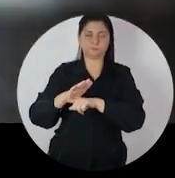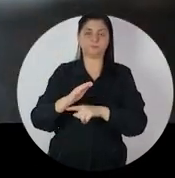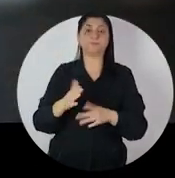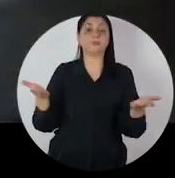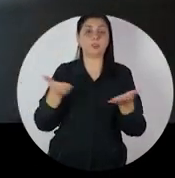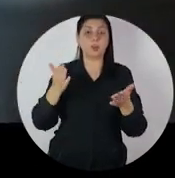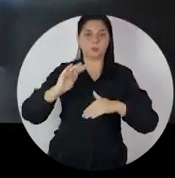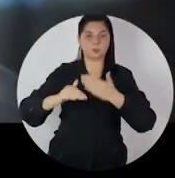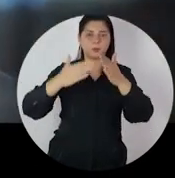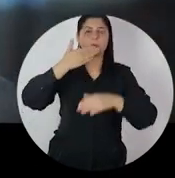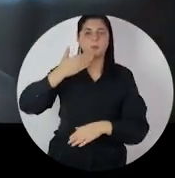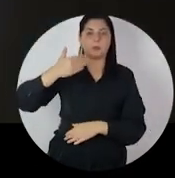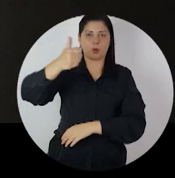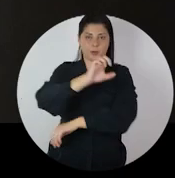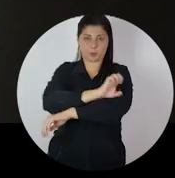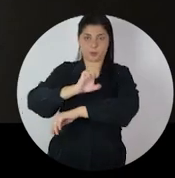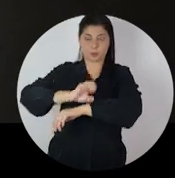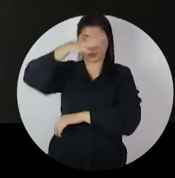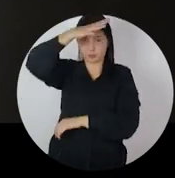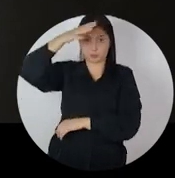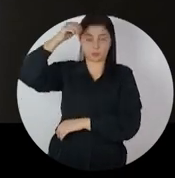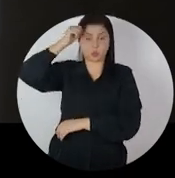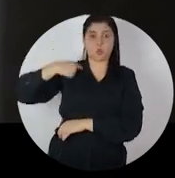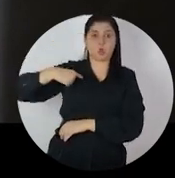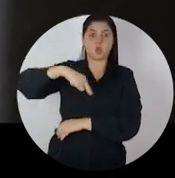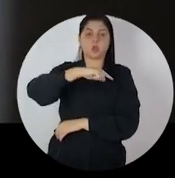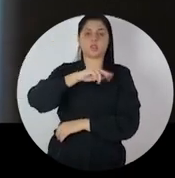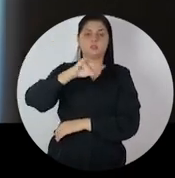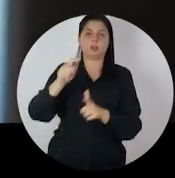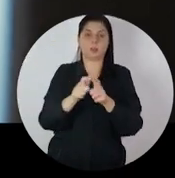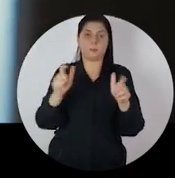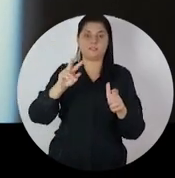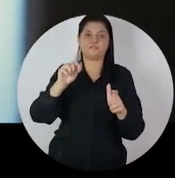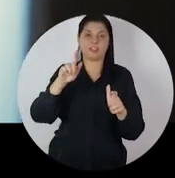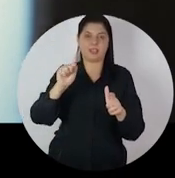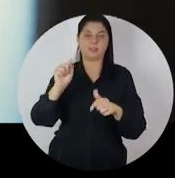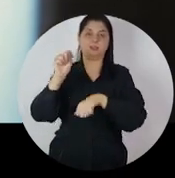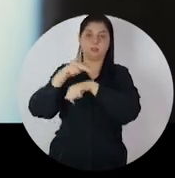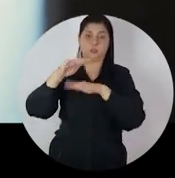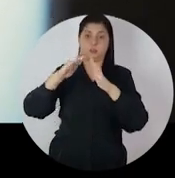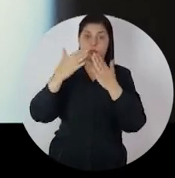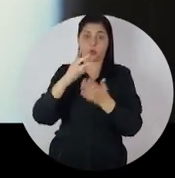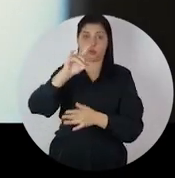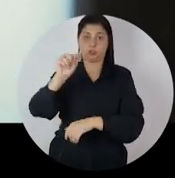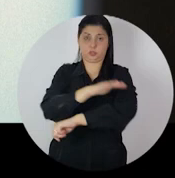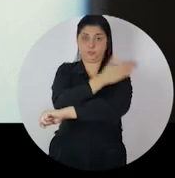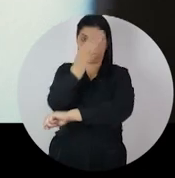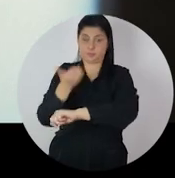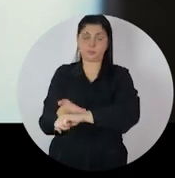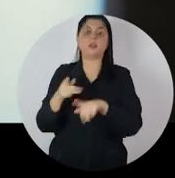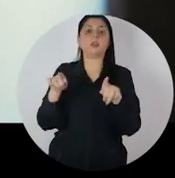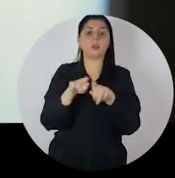para este resultado. Para seguir melhorando a educação em Mato Grosso, nós vamos ampliar o número de vagas nas escolas de tempo